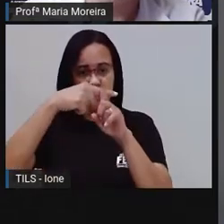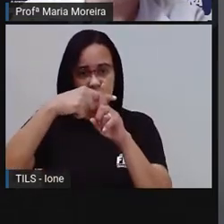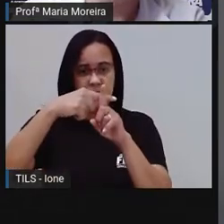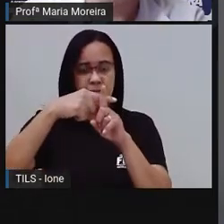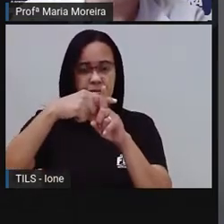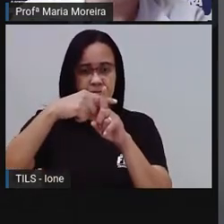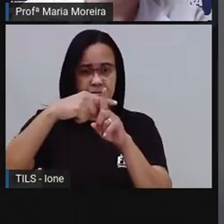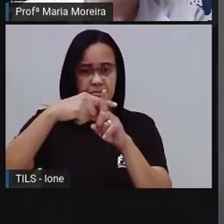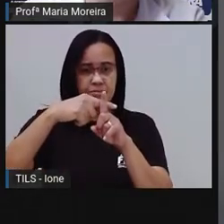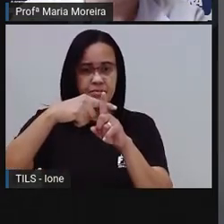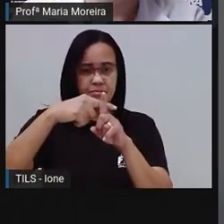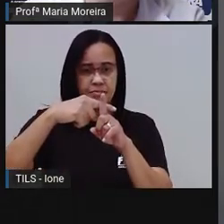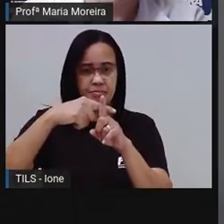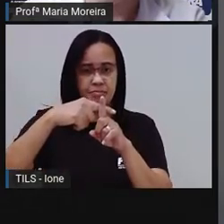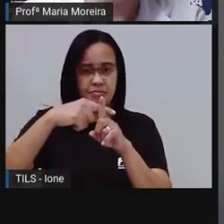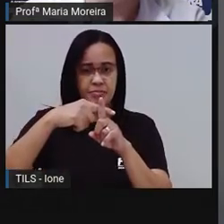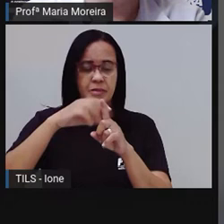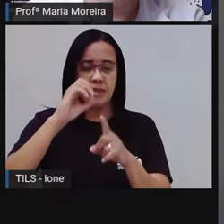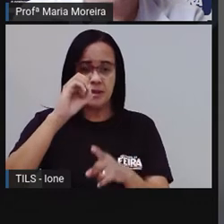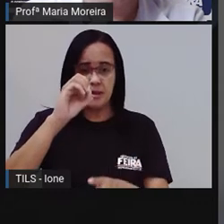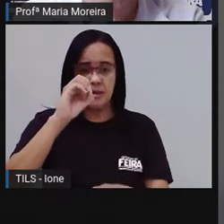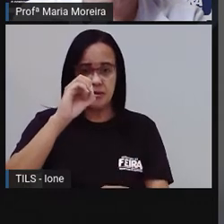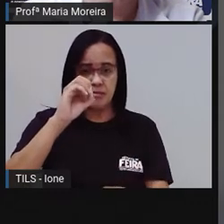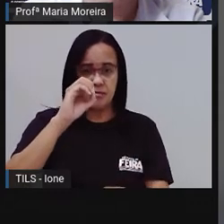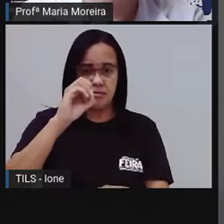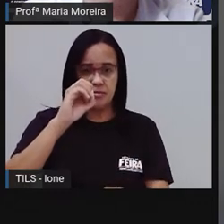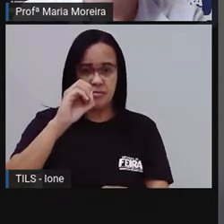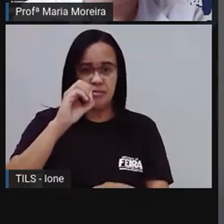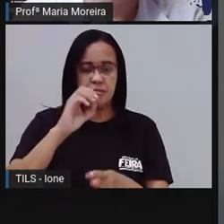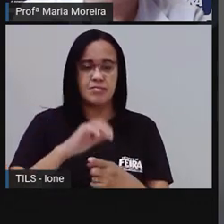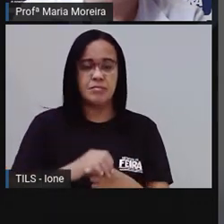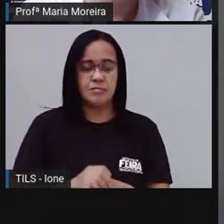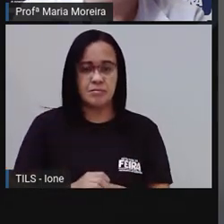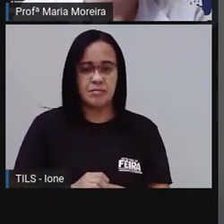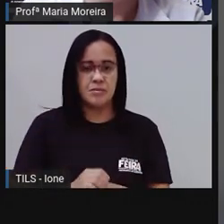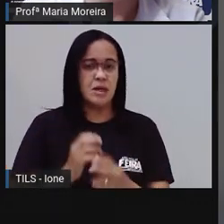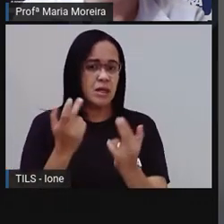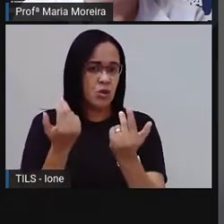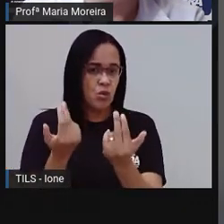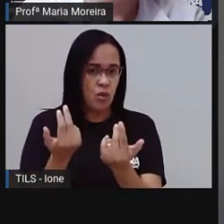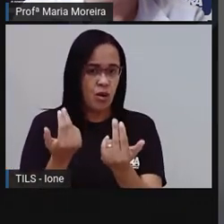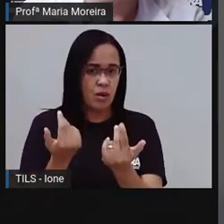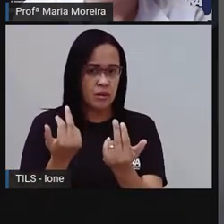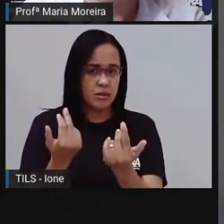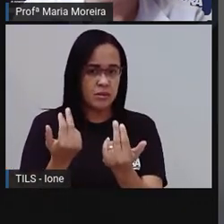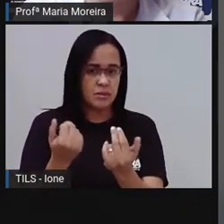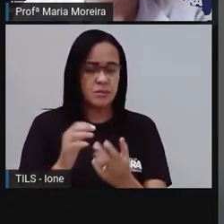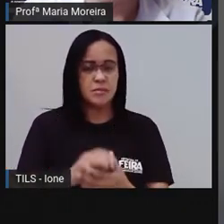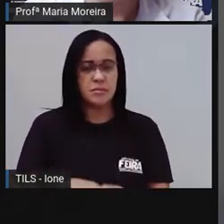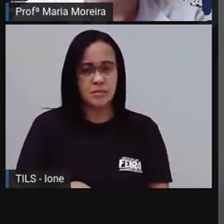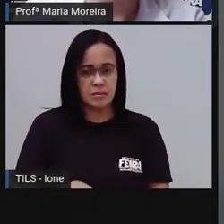Mais, ó, zero. Que vai ser igual a quanto, ó? Igual a